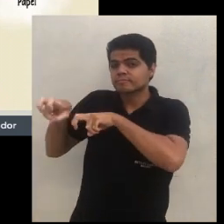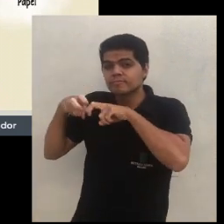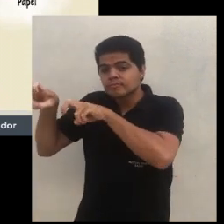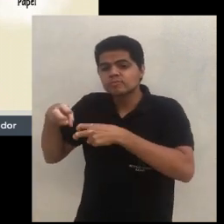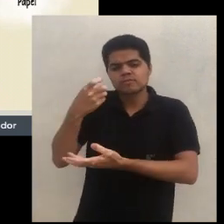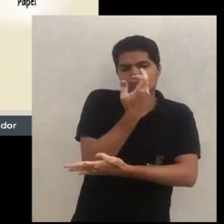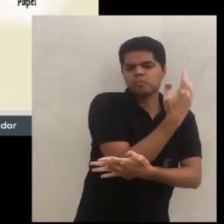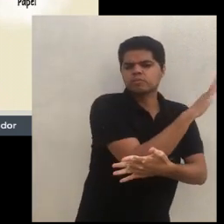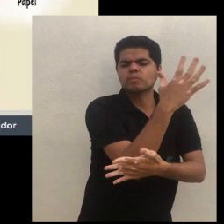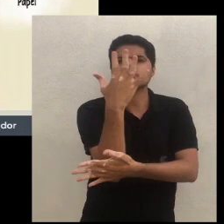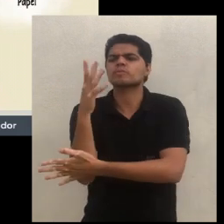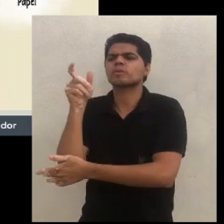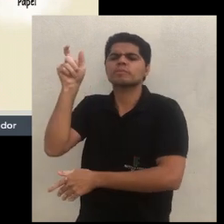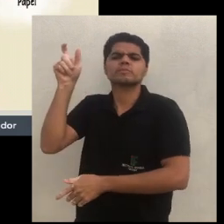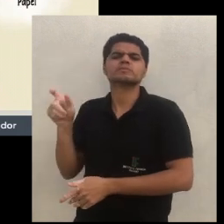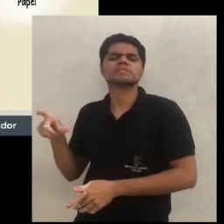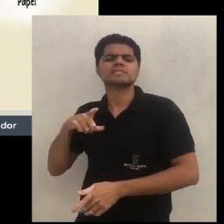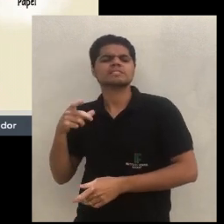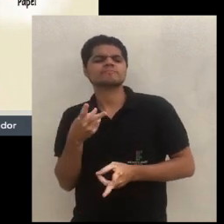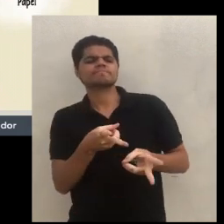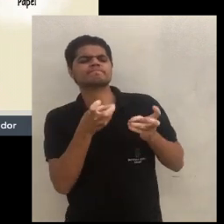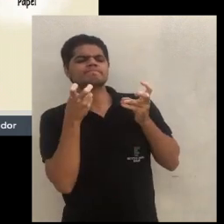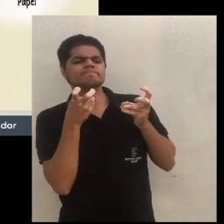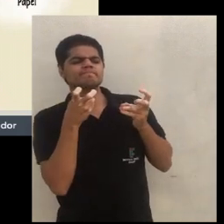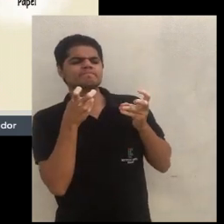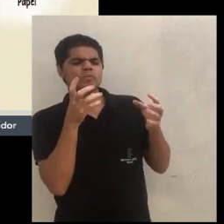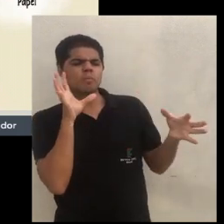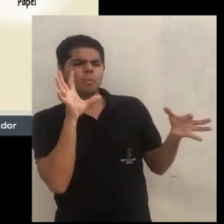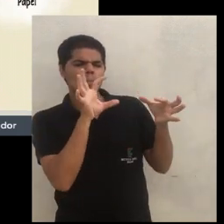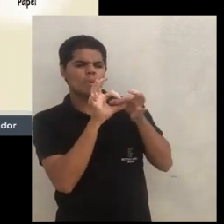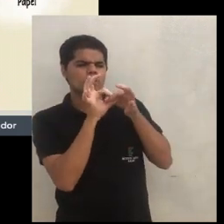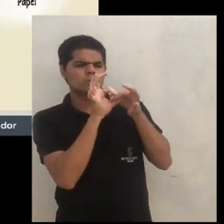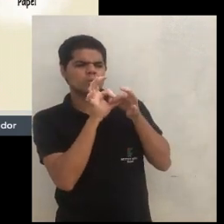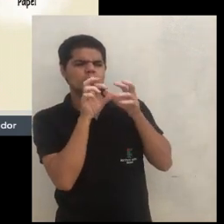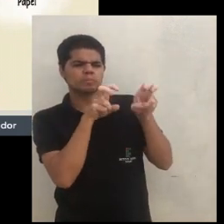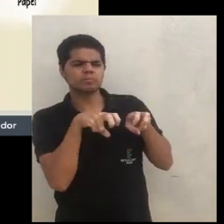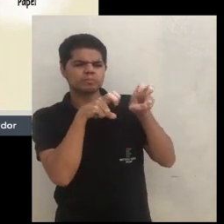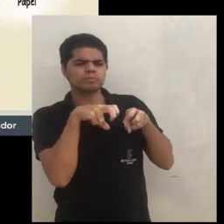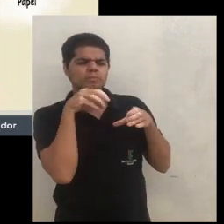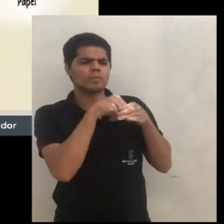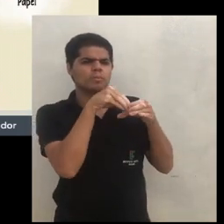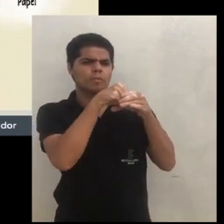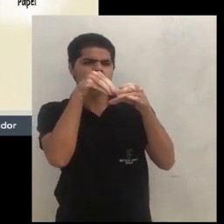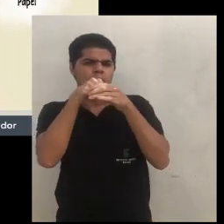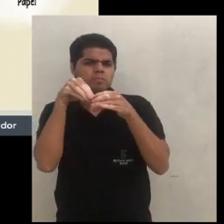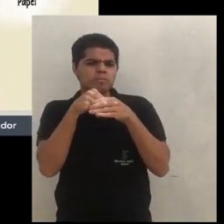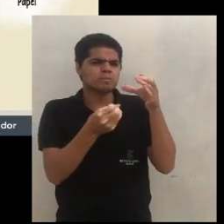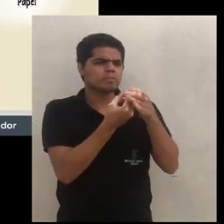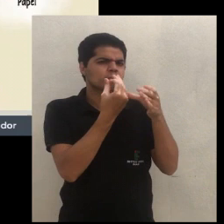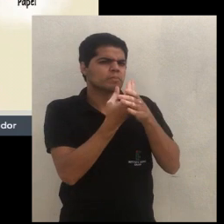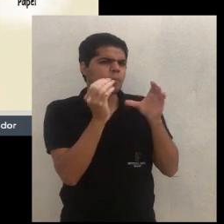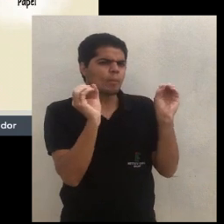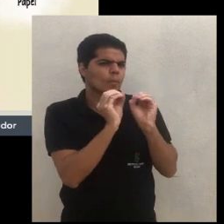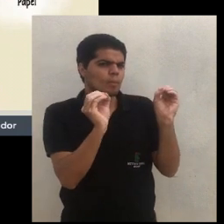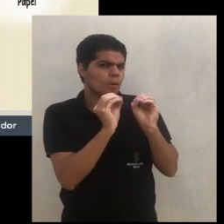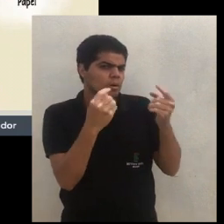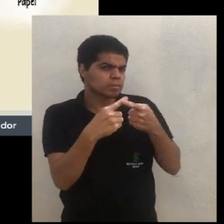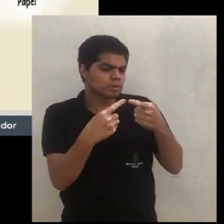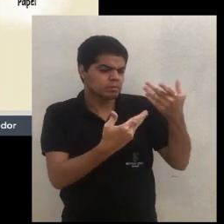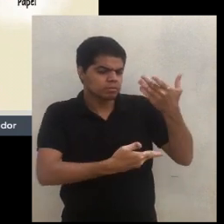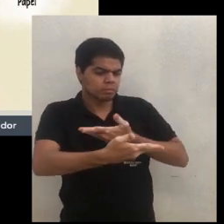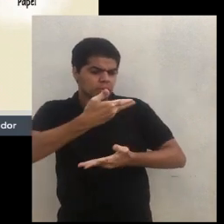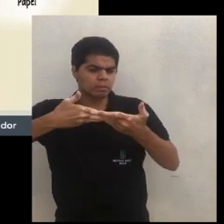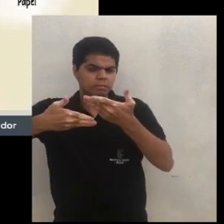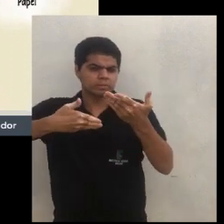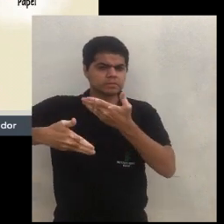similar a um consórcio de cultivo, mas sem produzir na agrofloresta as devidas interações. Mas